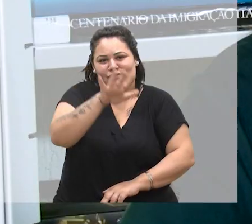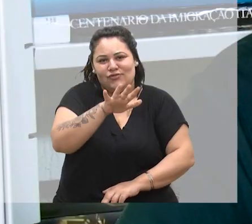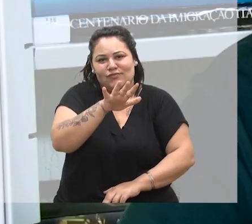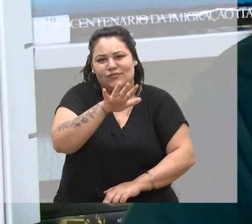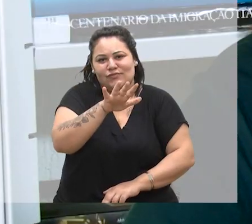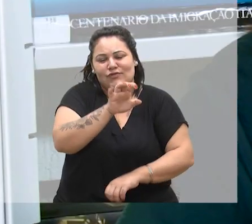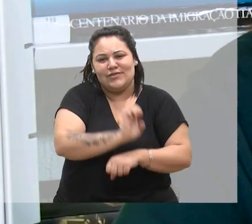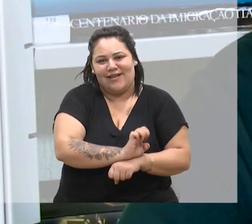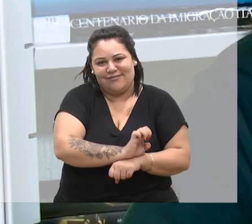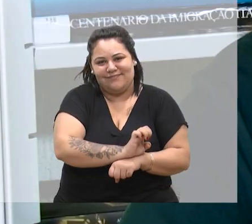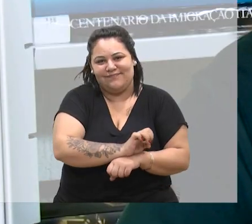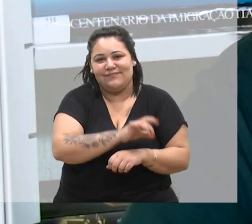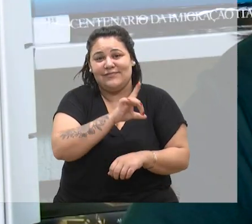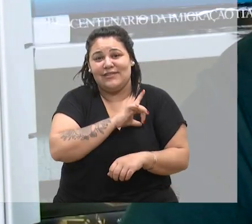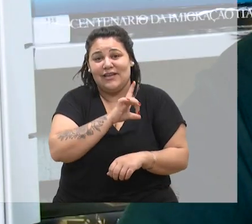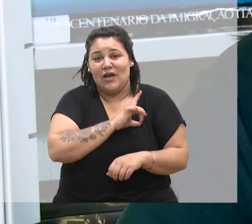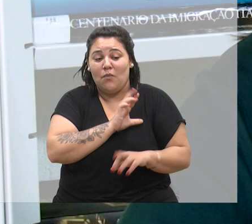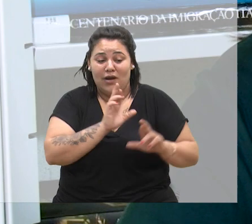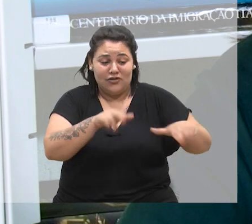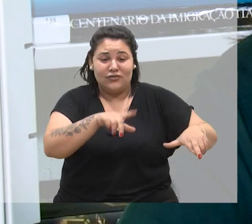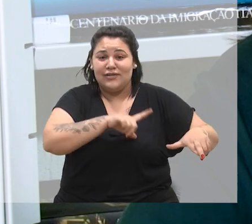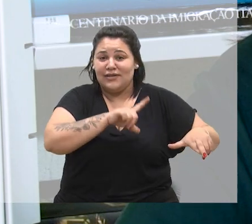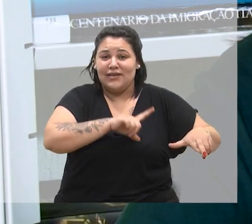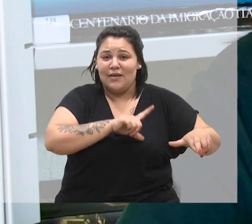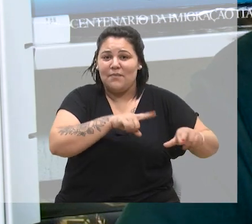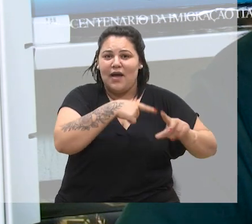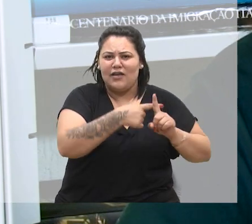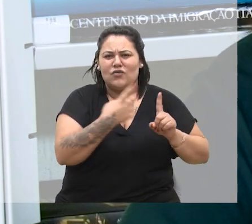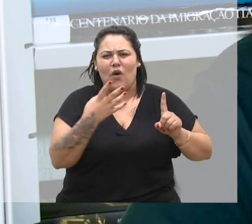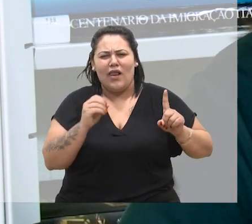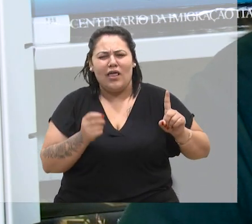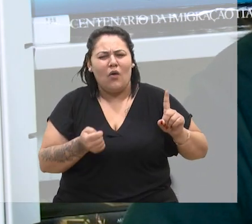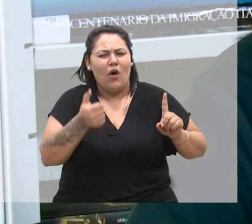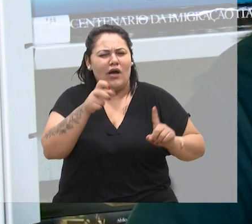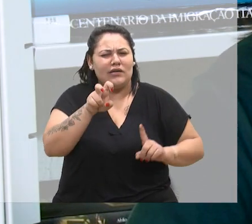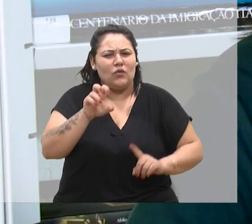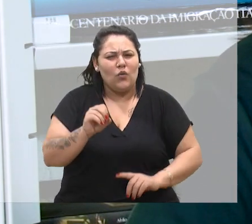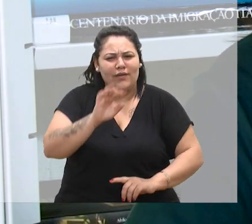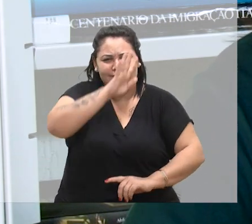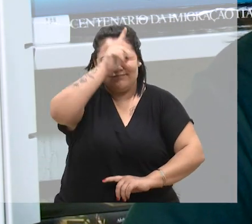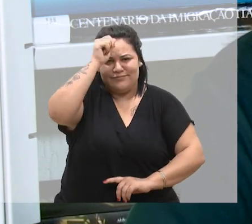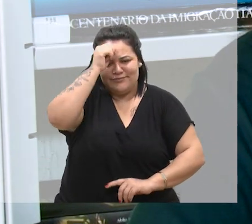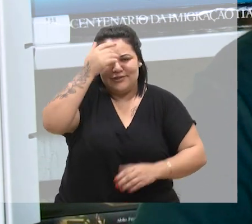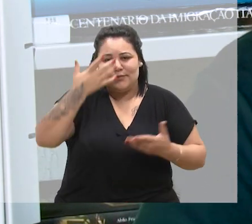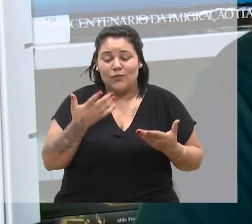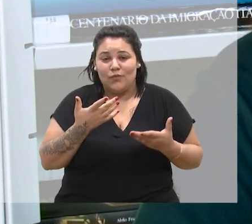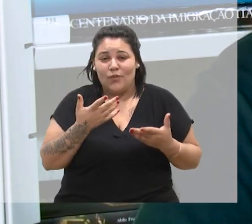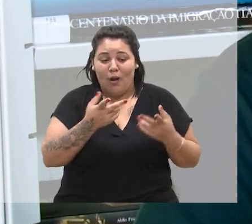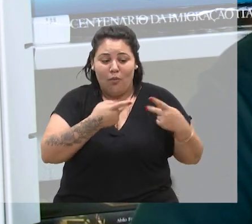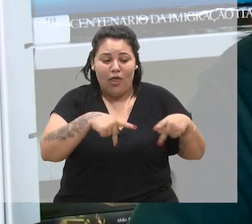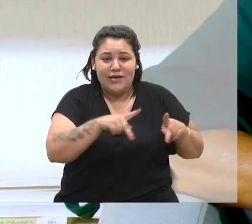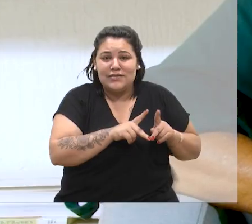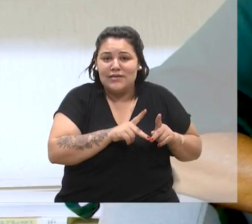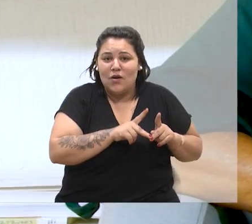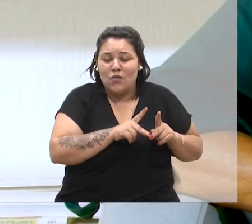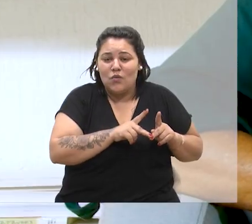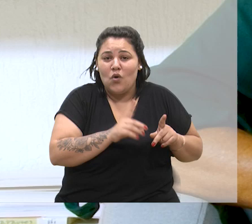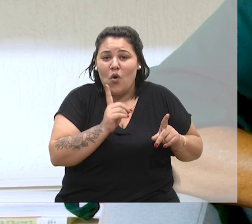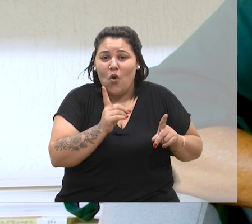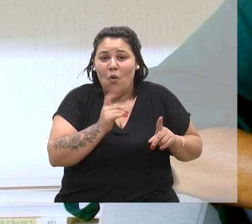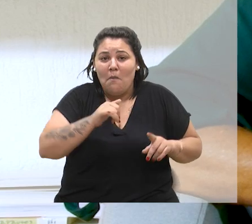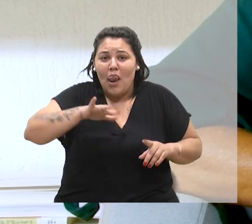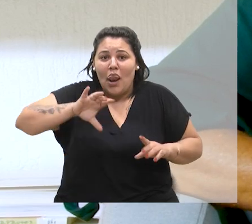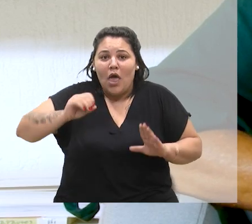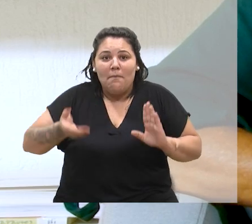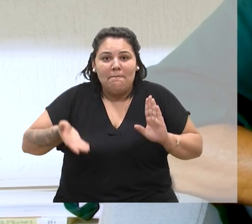que tem mais de 40, quase 50 municípios, uma população de mais de